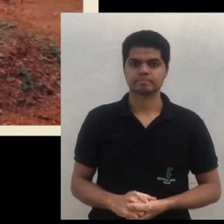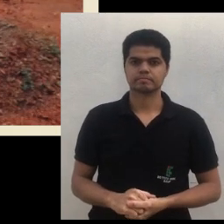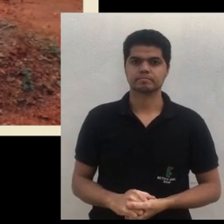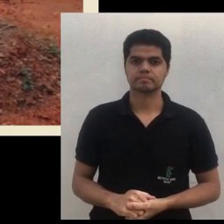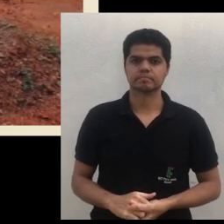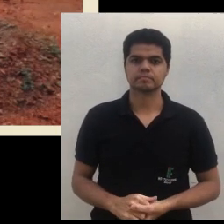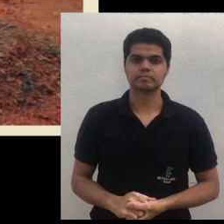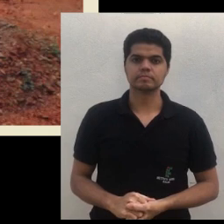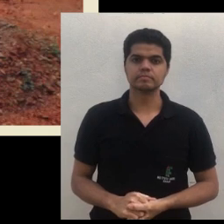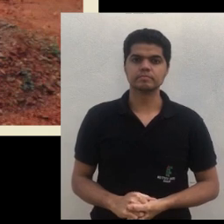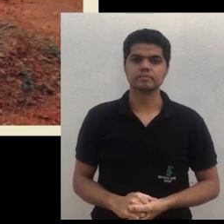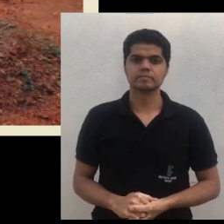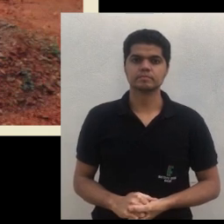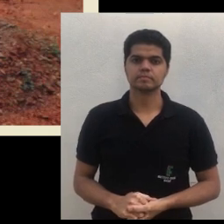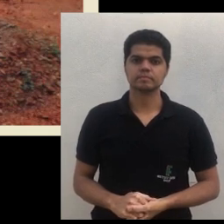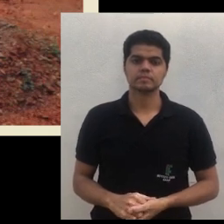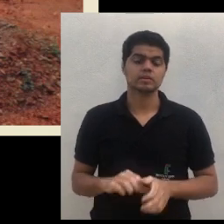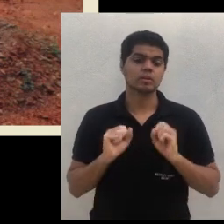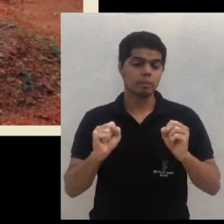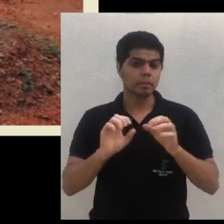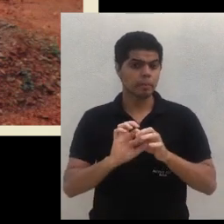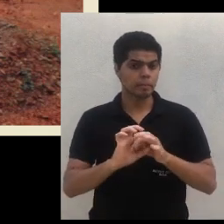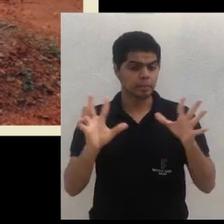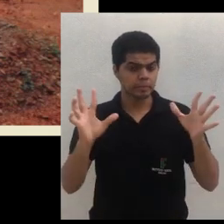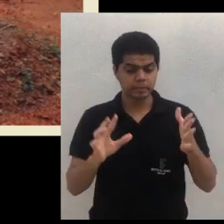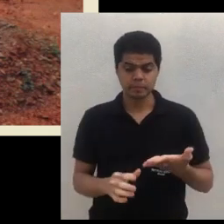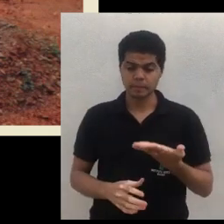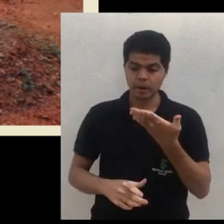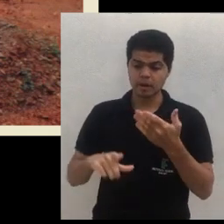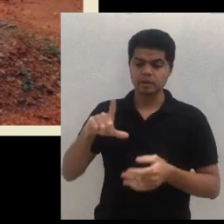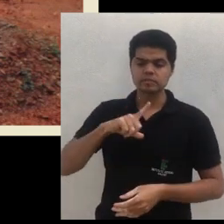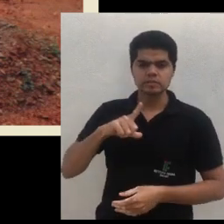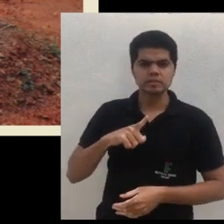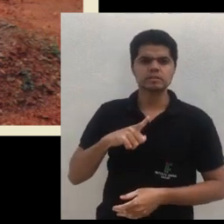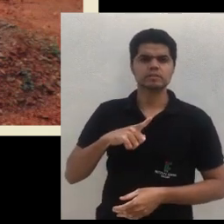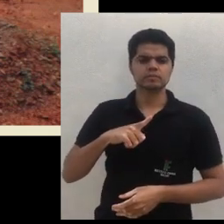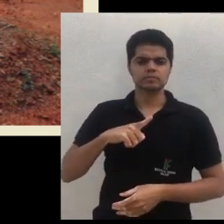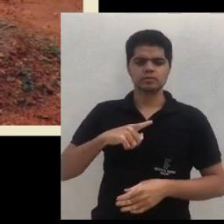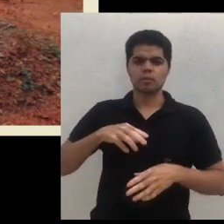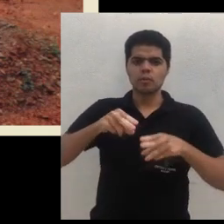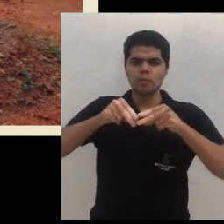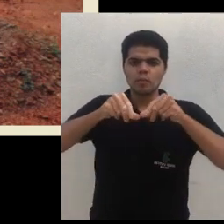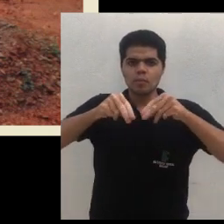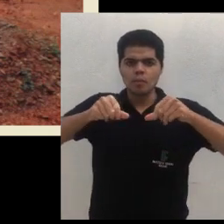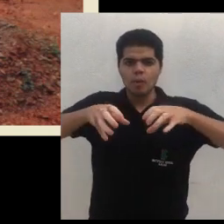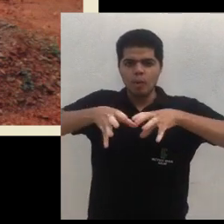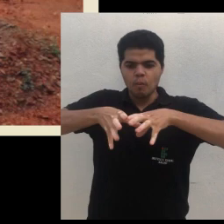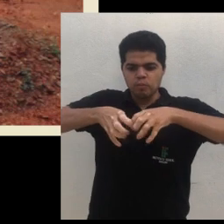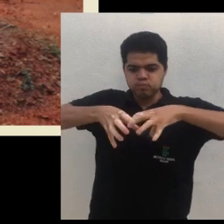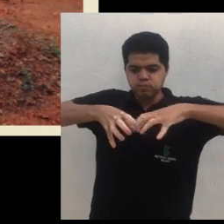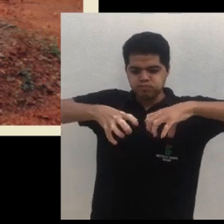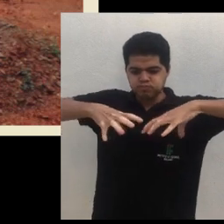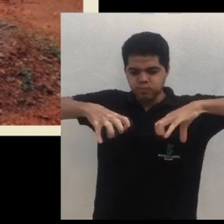água aqui Ele vai acumular umidade e vai lhe ajudar em uma região mais seca Então